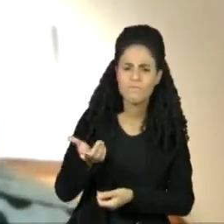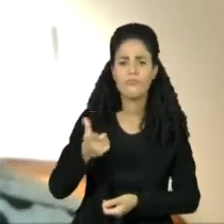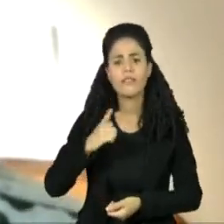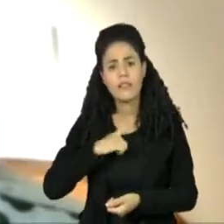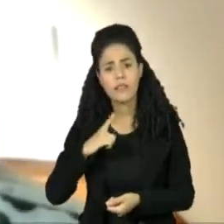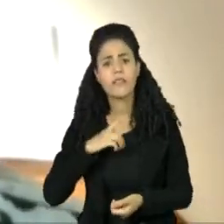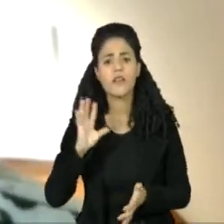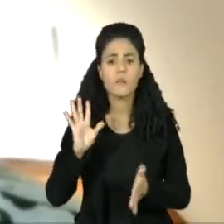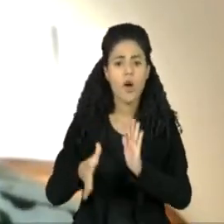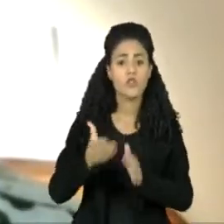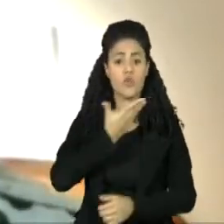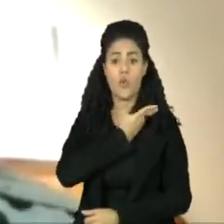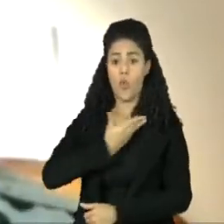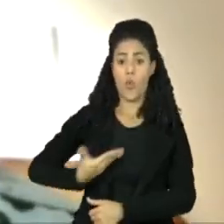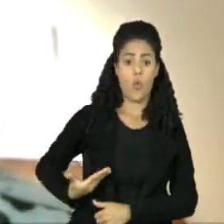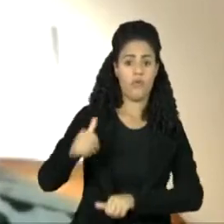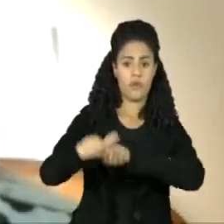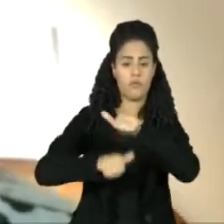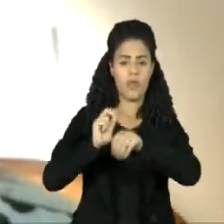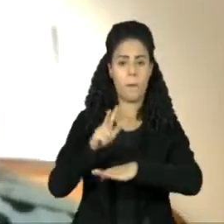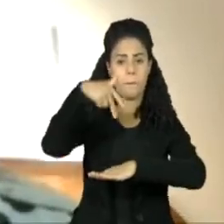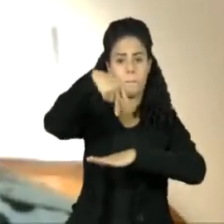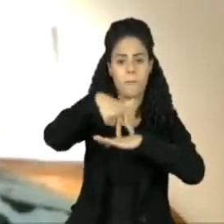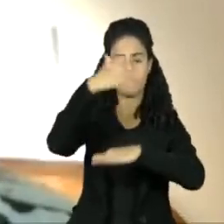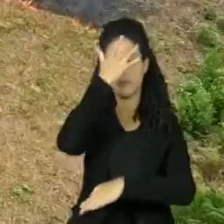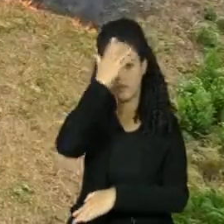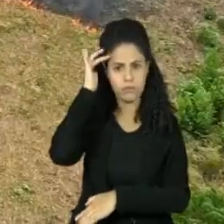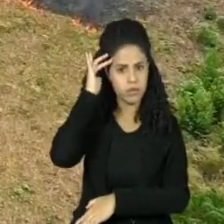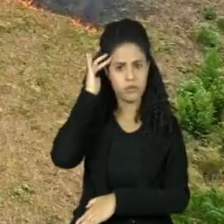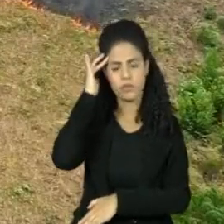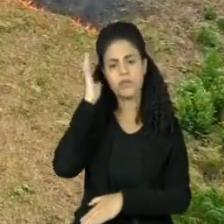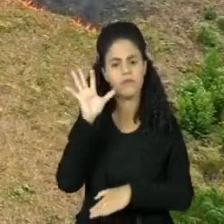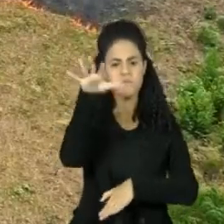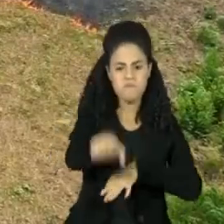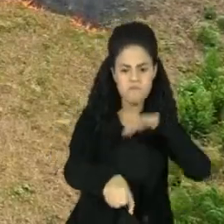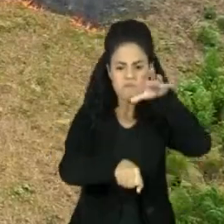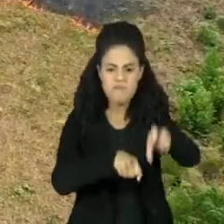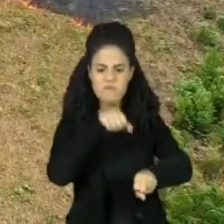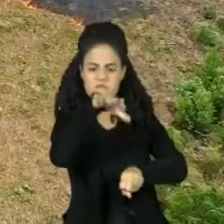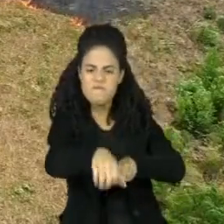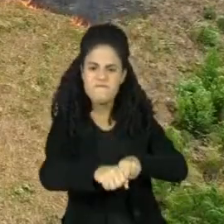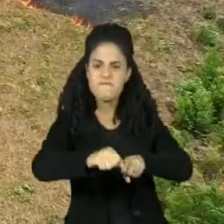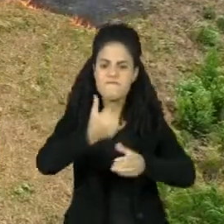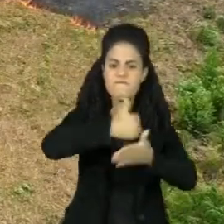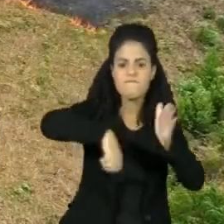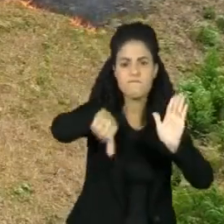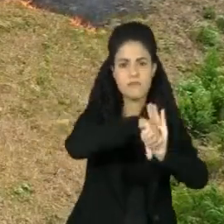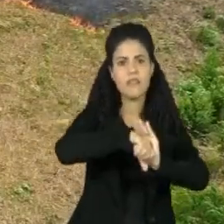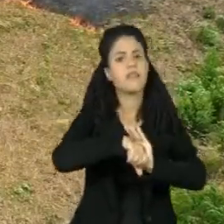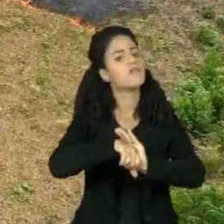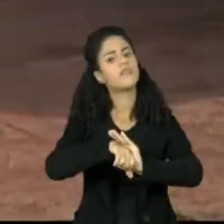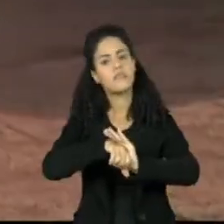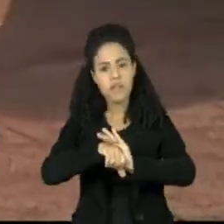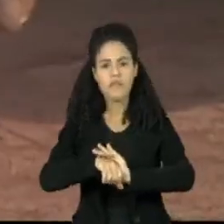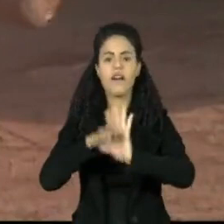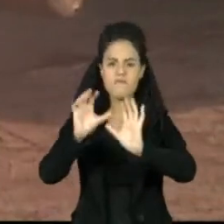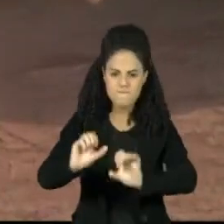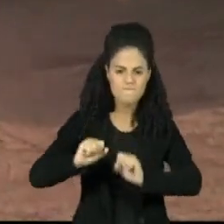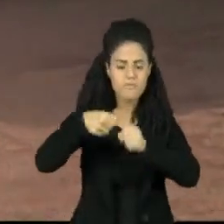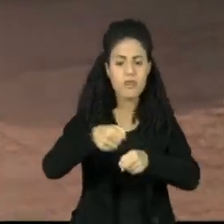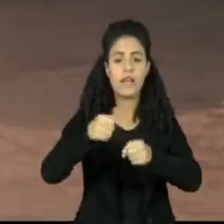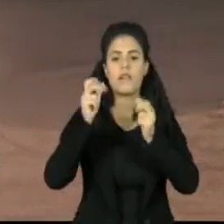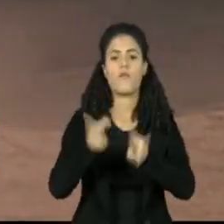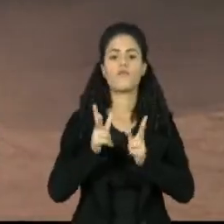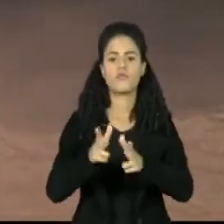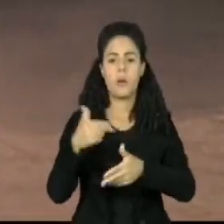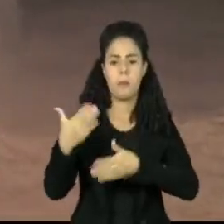mudança de governo, os invasores, os grilheiros, os destruidores do meio ambiente, vão intensificar a sua atuação nesses